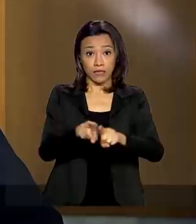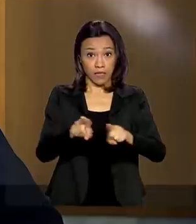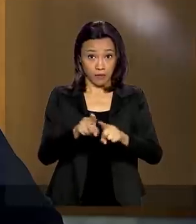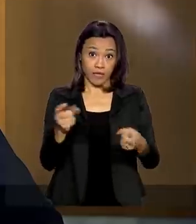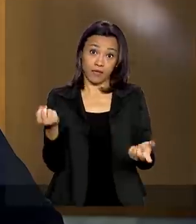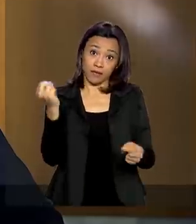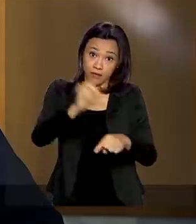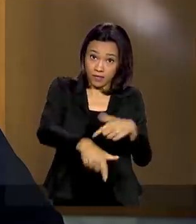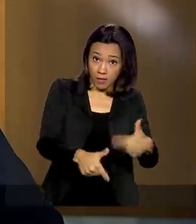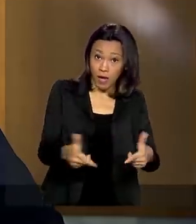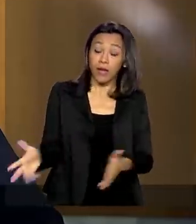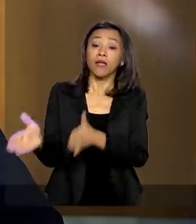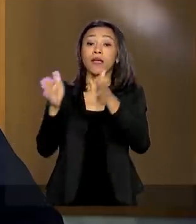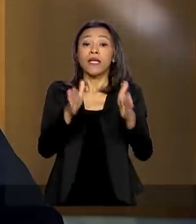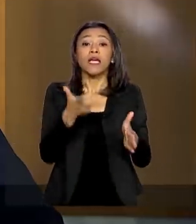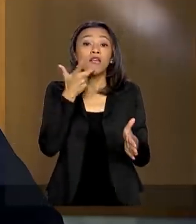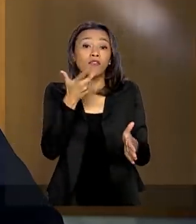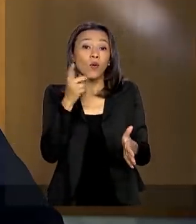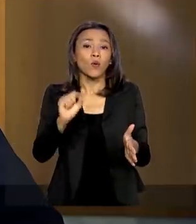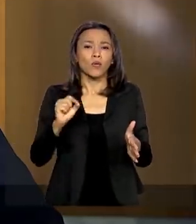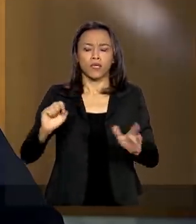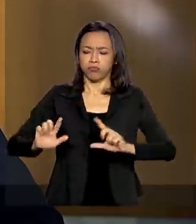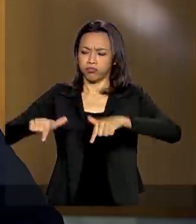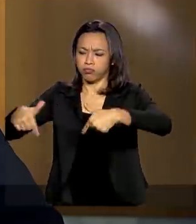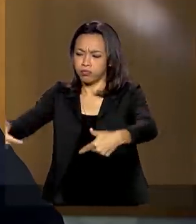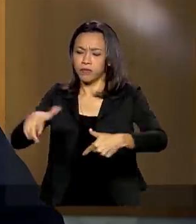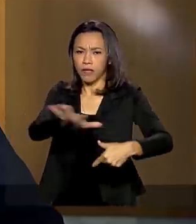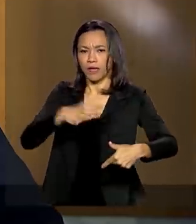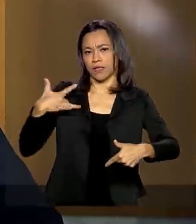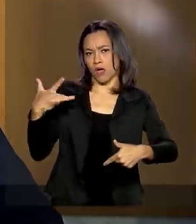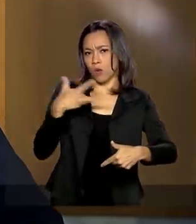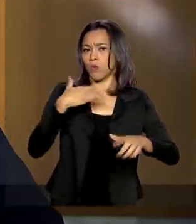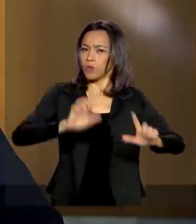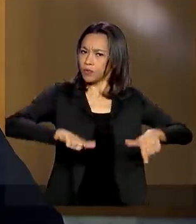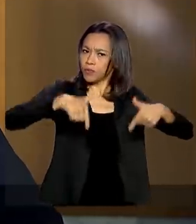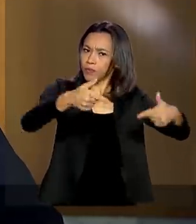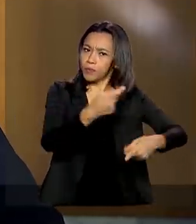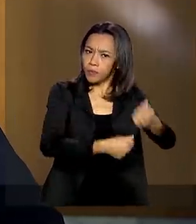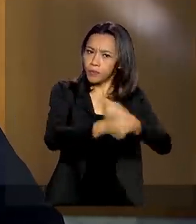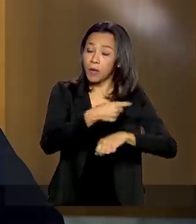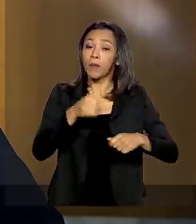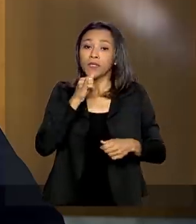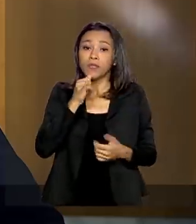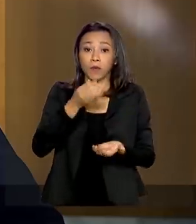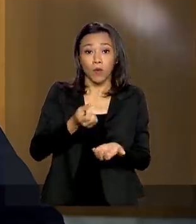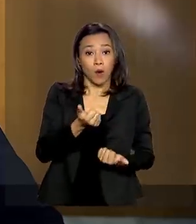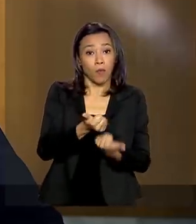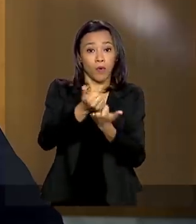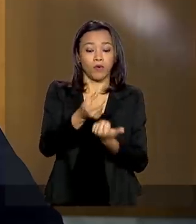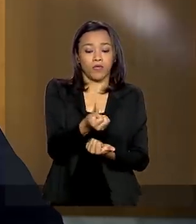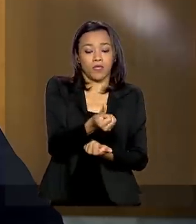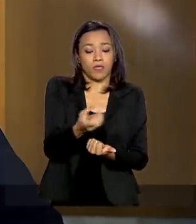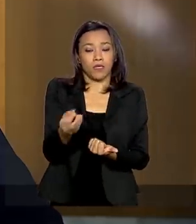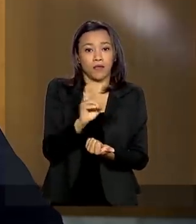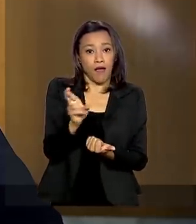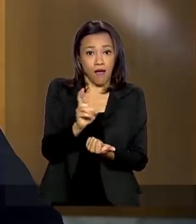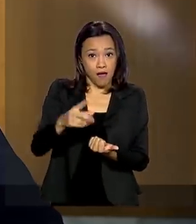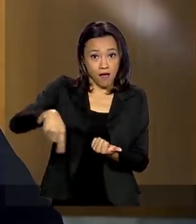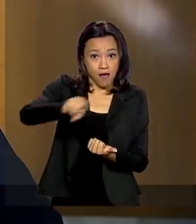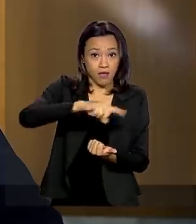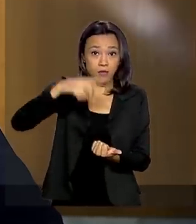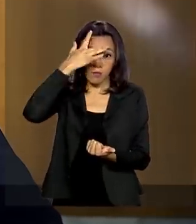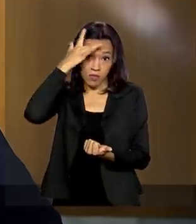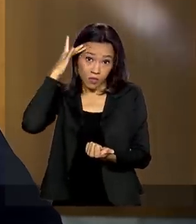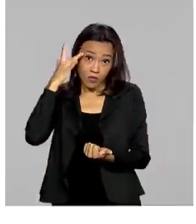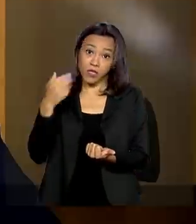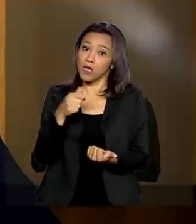reforçou ações que vêm sendo tomadas na saúde e na economia, como o auxílio mensal de 600 reais para os trabalhadores informais e os mais